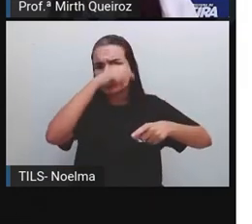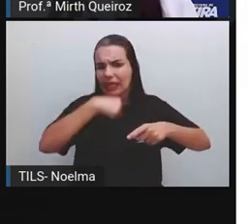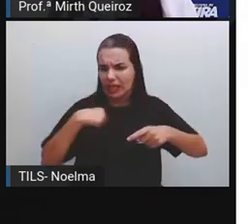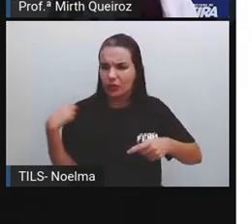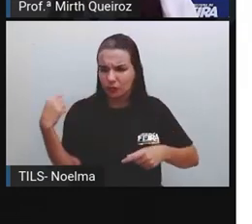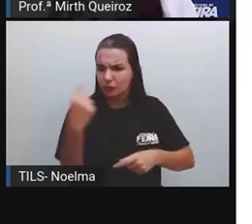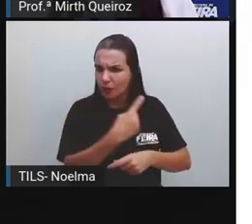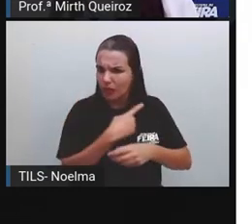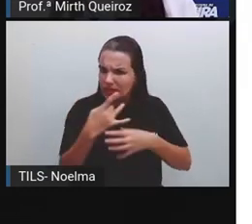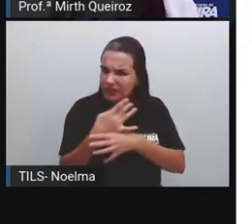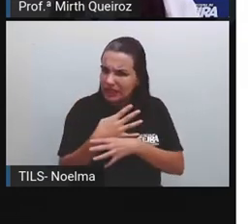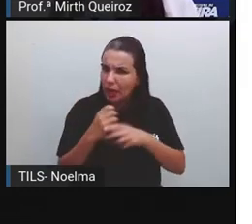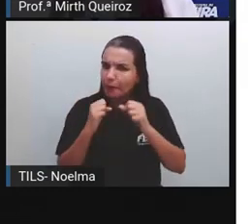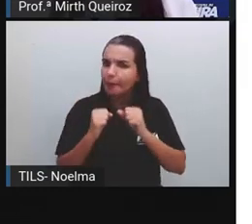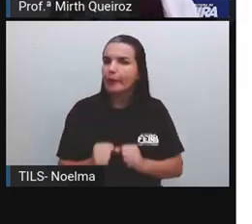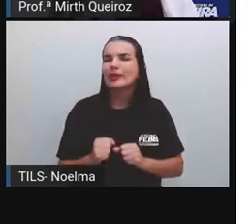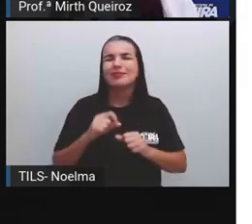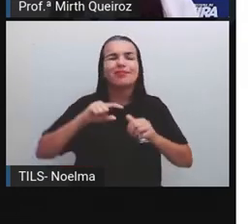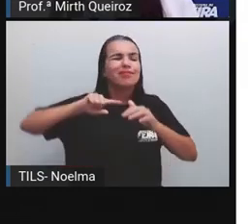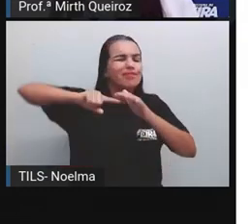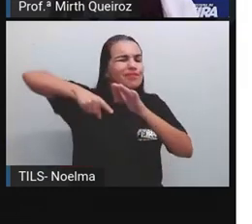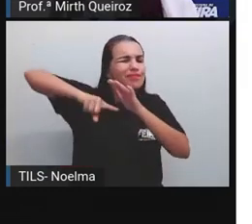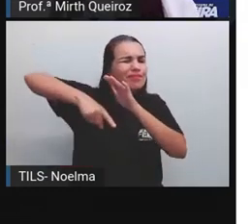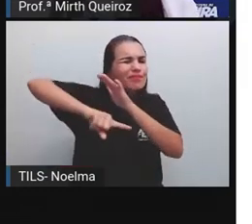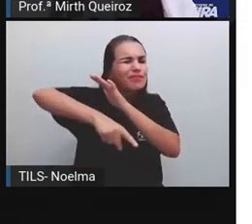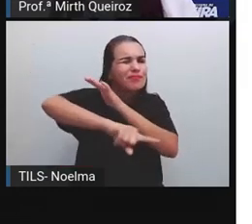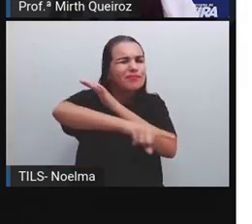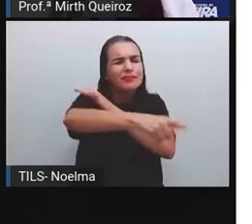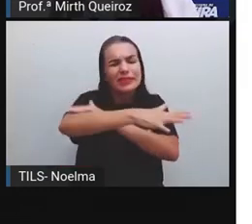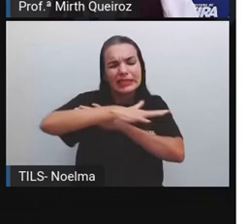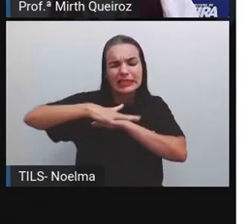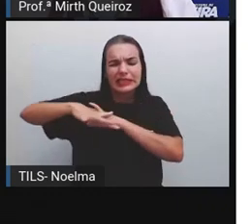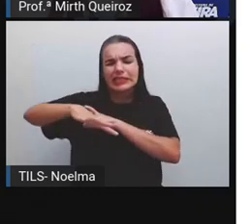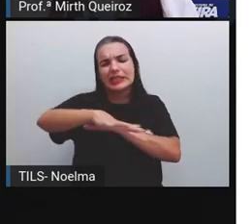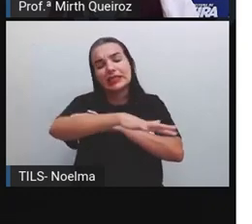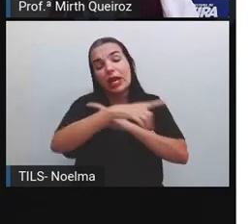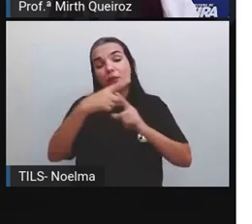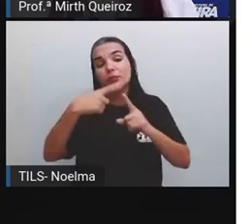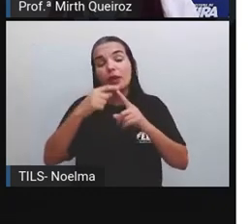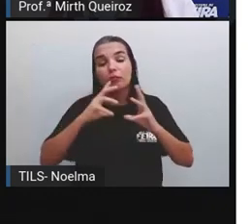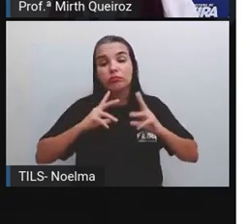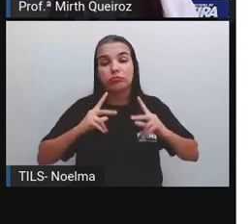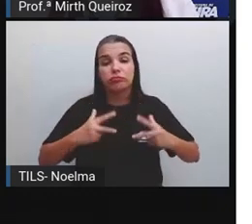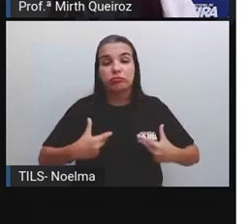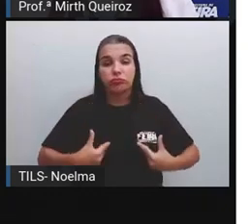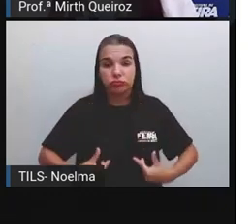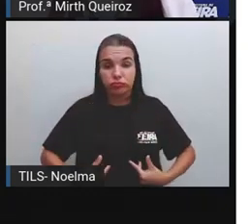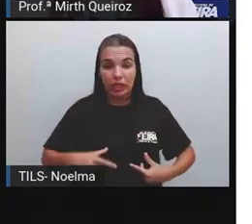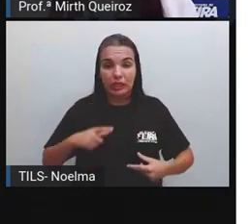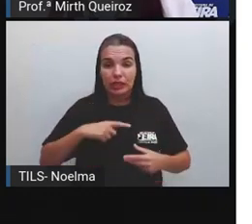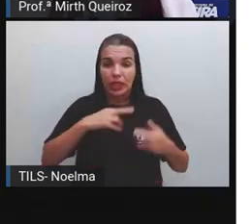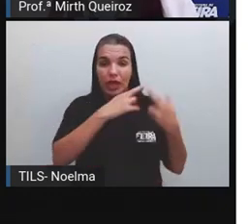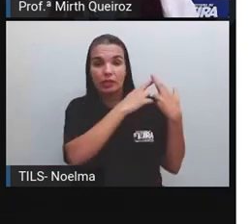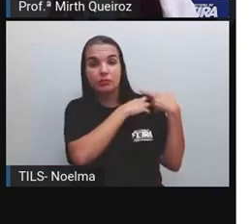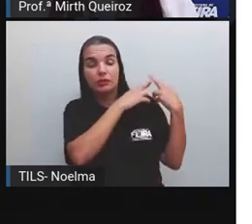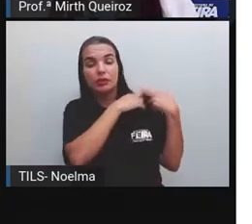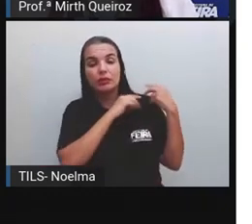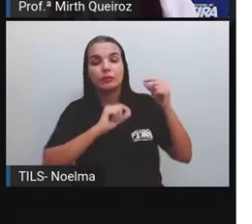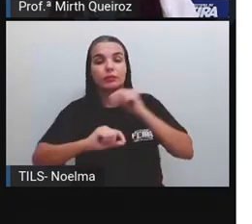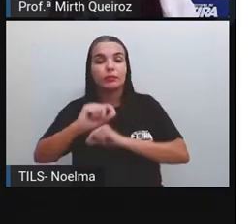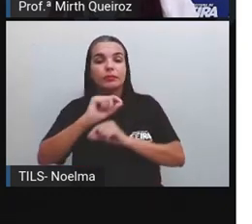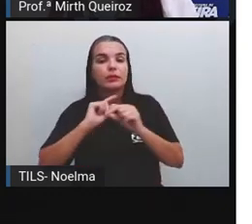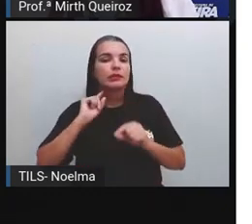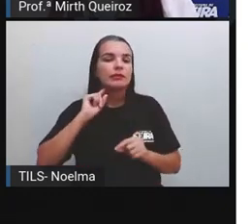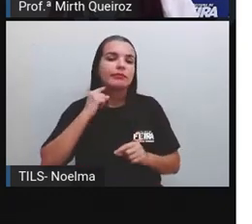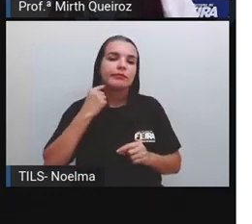nossa, podem modificar intensamente o meio. A ação humana sobre a natureza, ela vai ser responsável pela contaminação